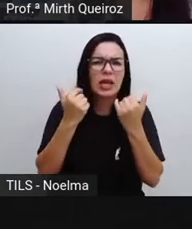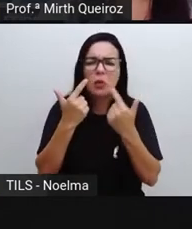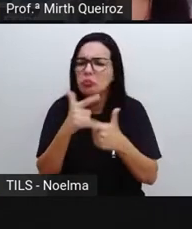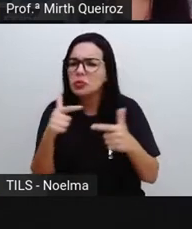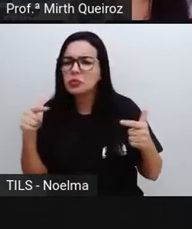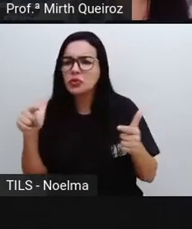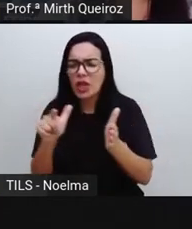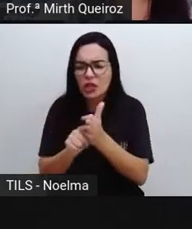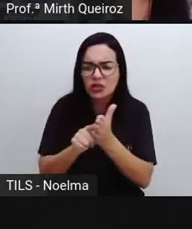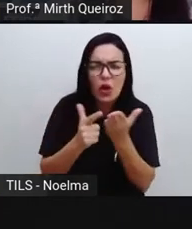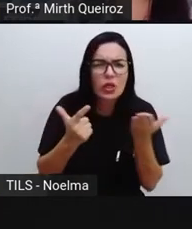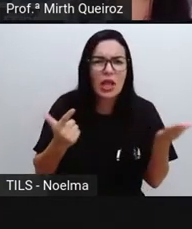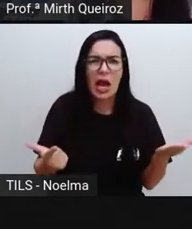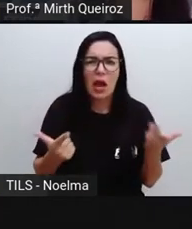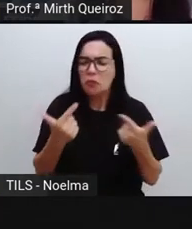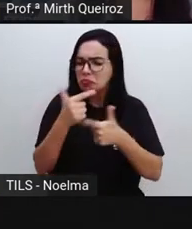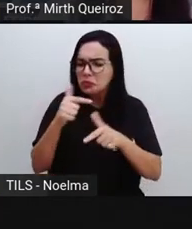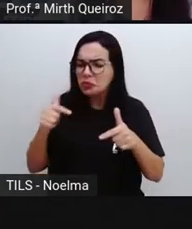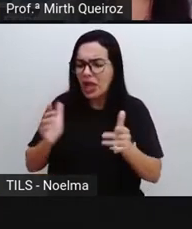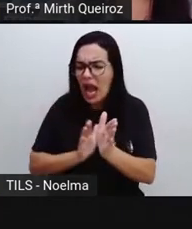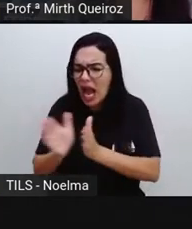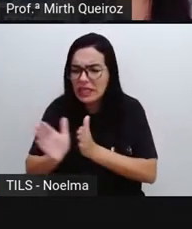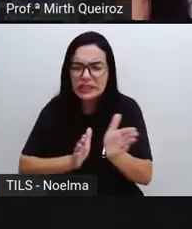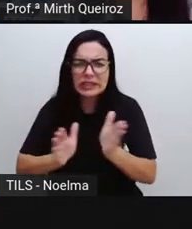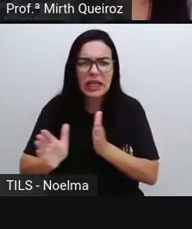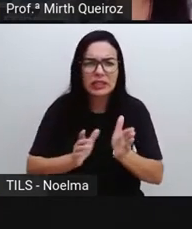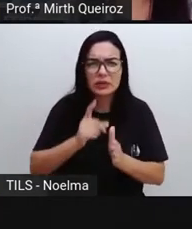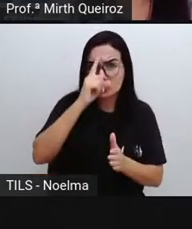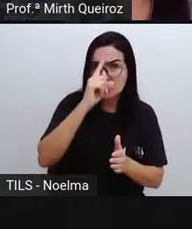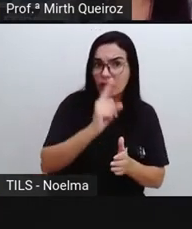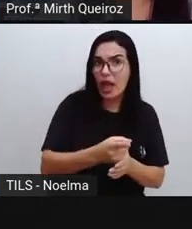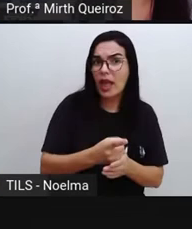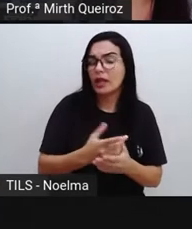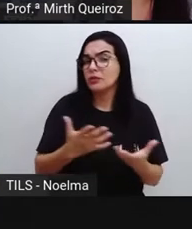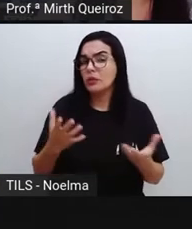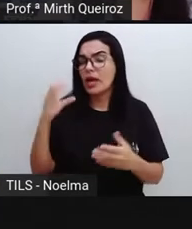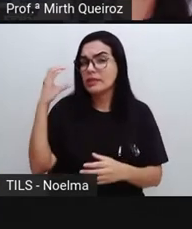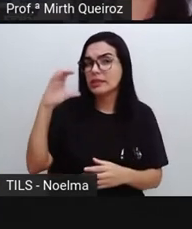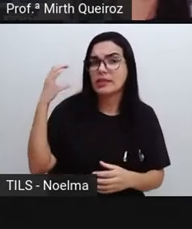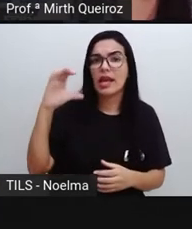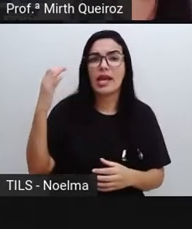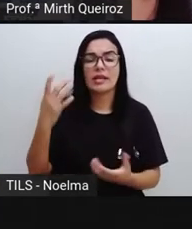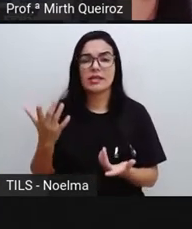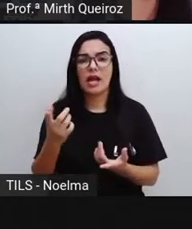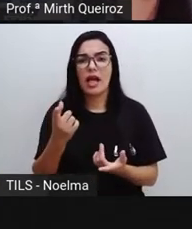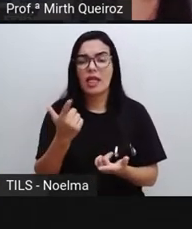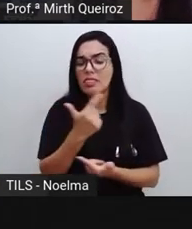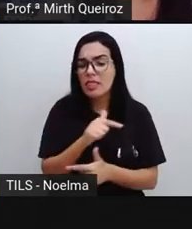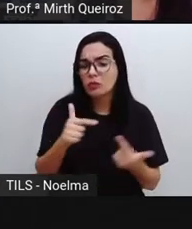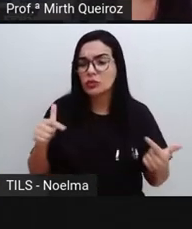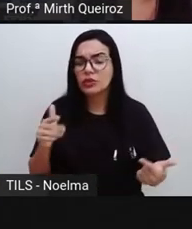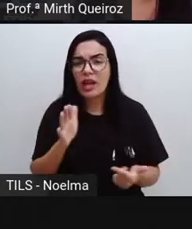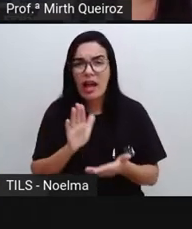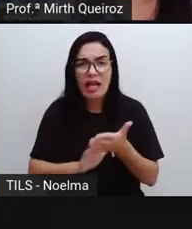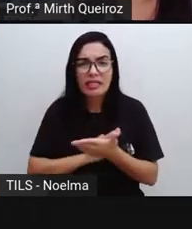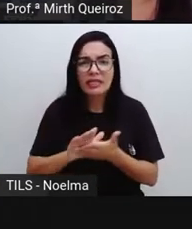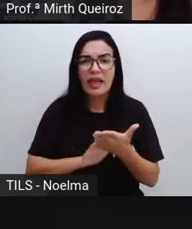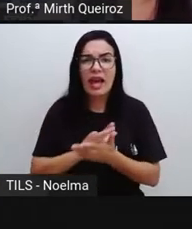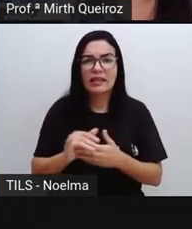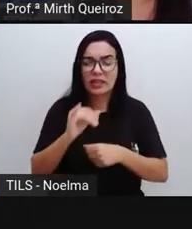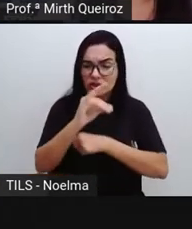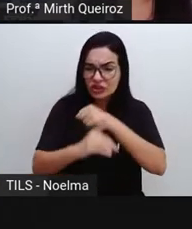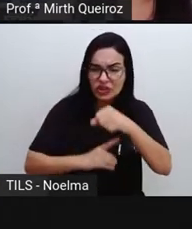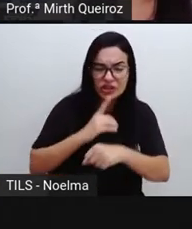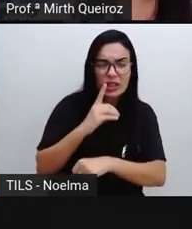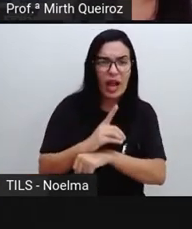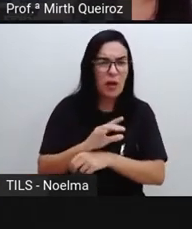acesso direto aí a questões científicas, né? A própria ciência, não tínhamos, não estávamos na era digital, né?